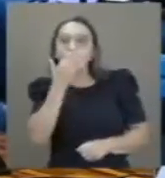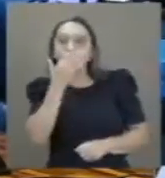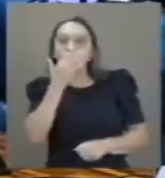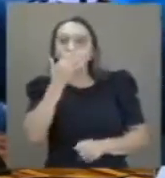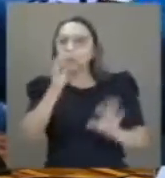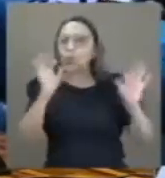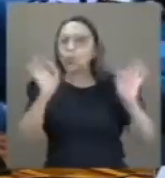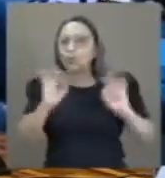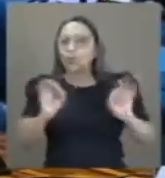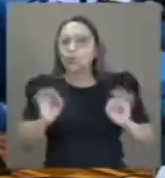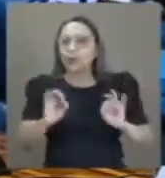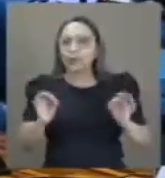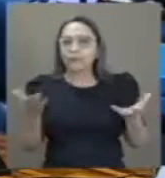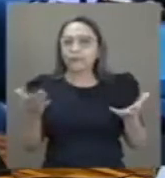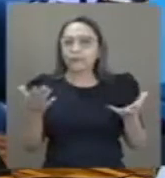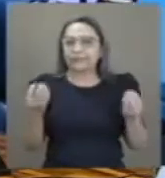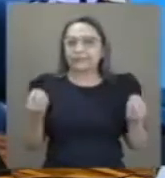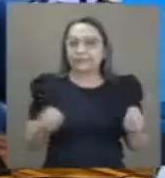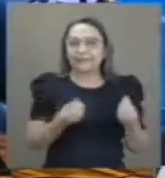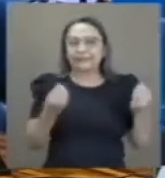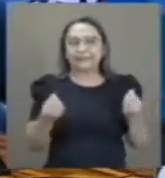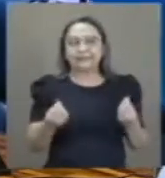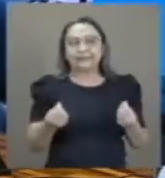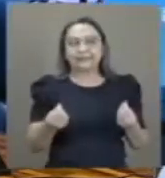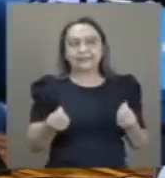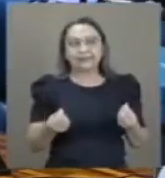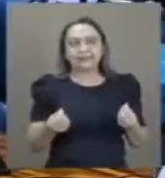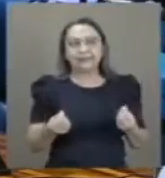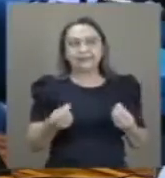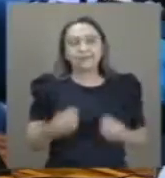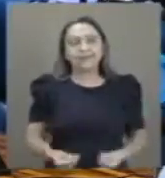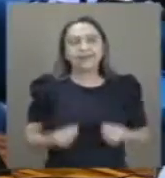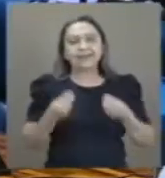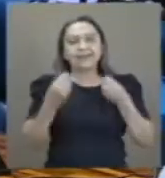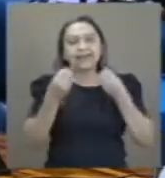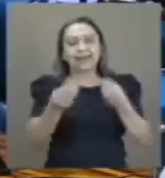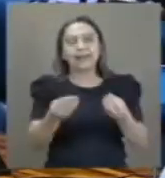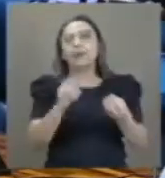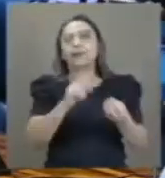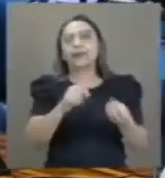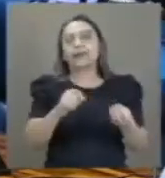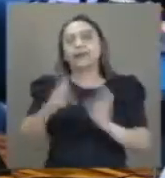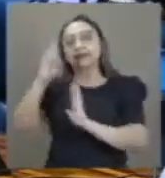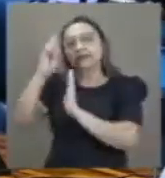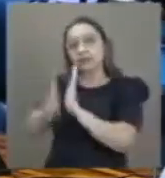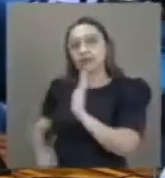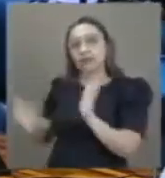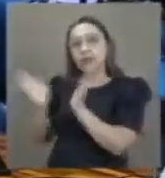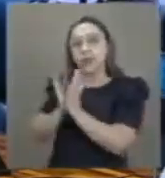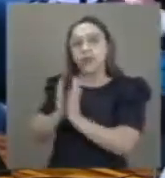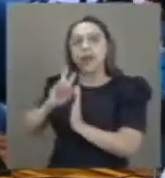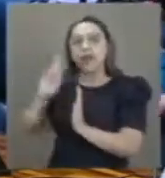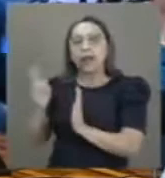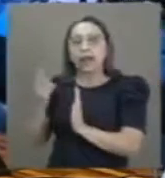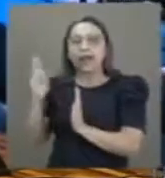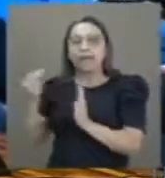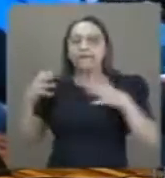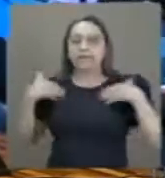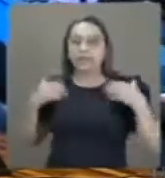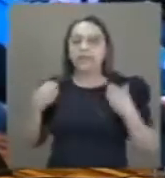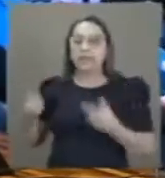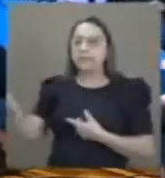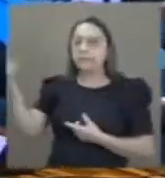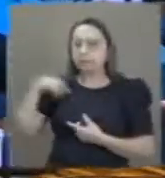lhes forem hostis, nós vamos lhe entregar aquilo que a diretoria do Havaí determinou que nós